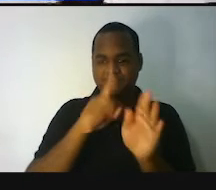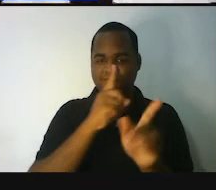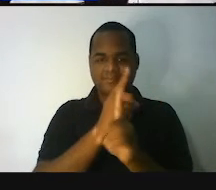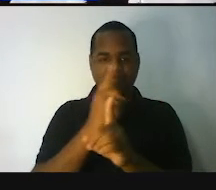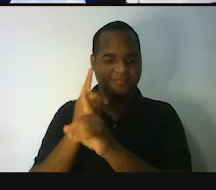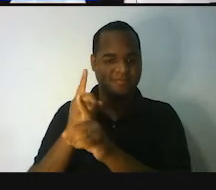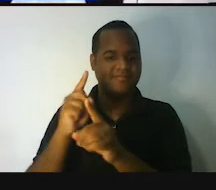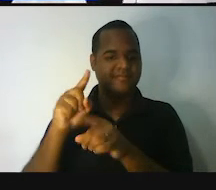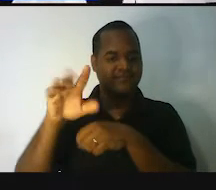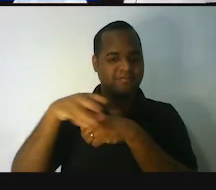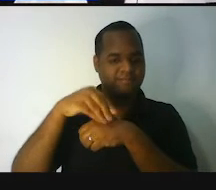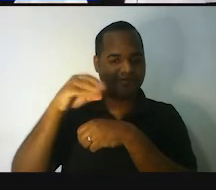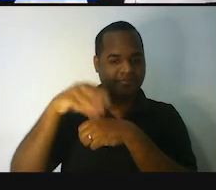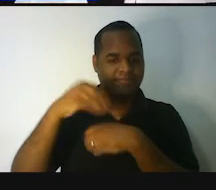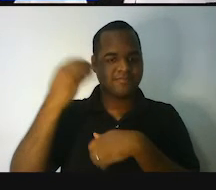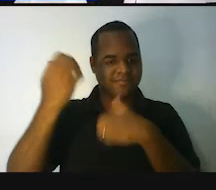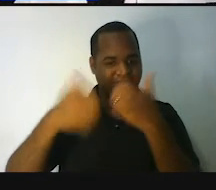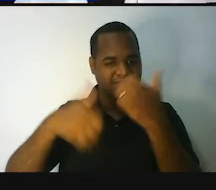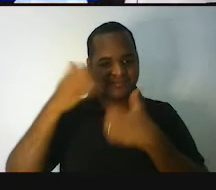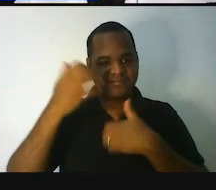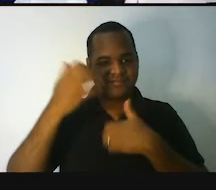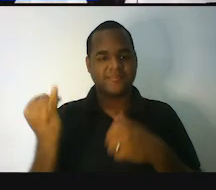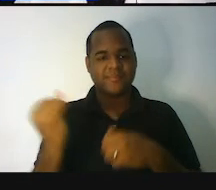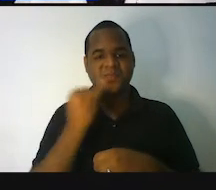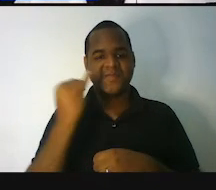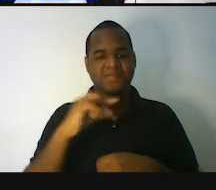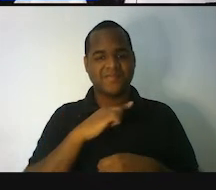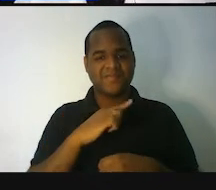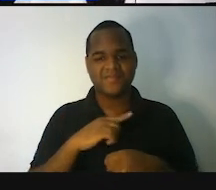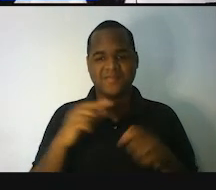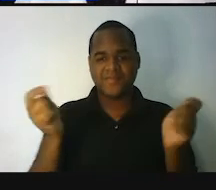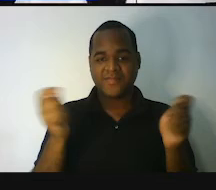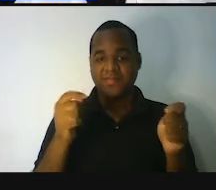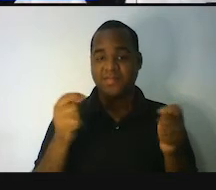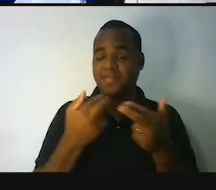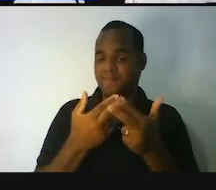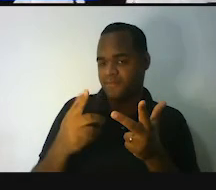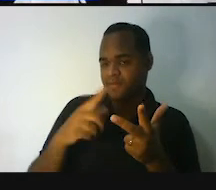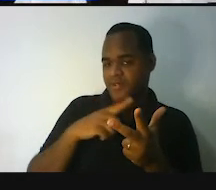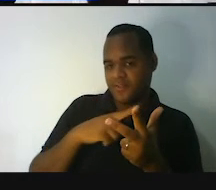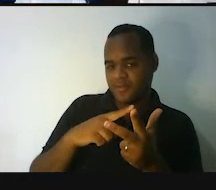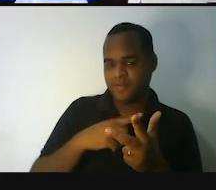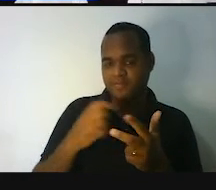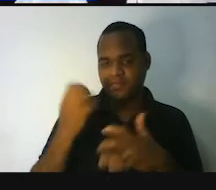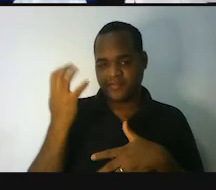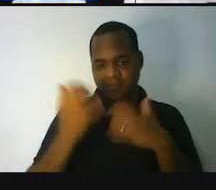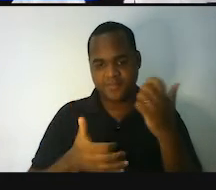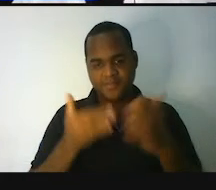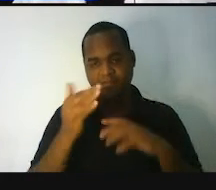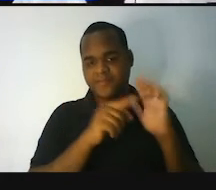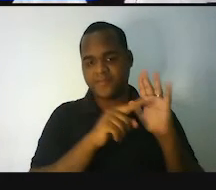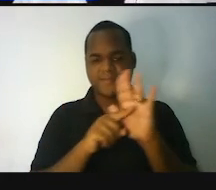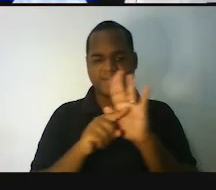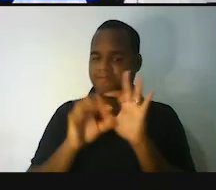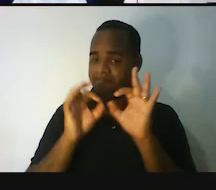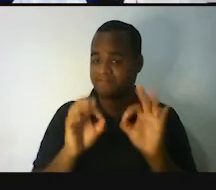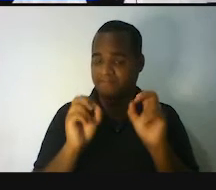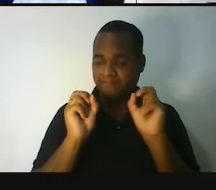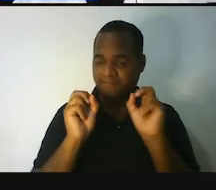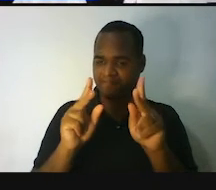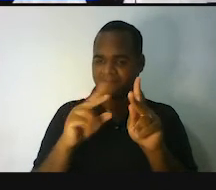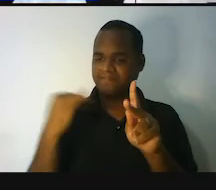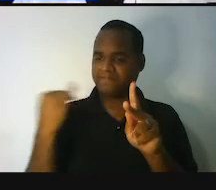buscasse essa informação. Você já ouviu falar dessa forma de medir as coisas através do jarda, né? Então,